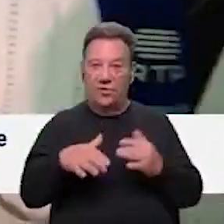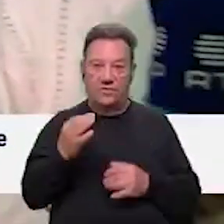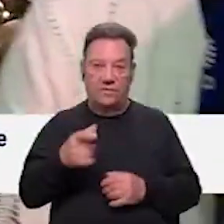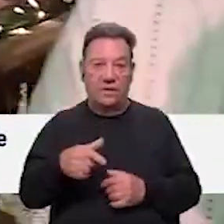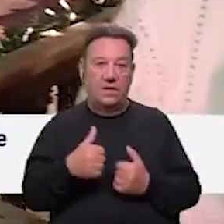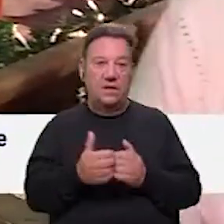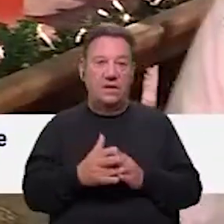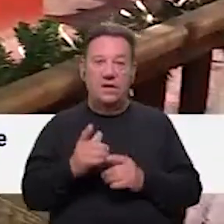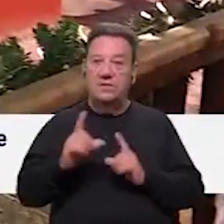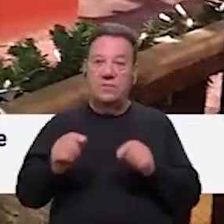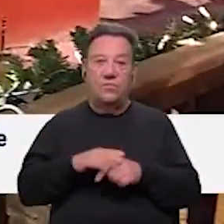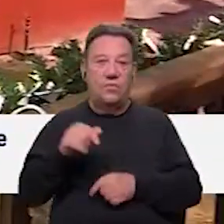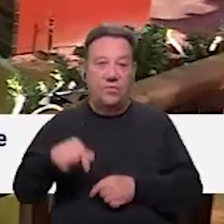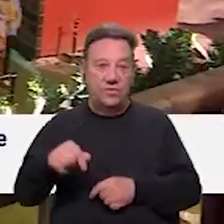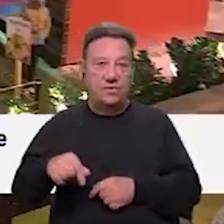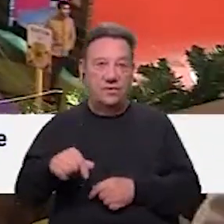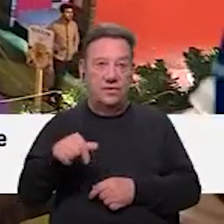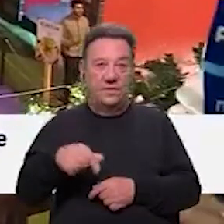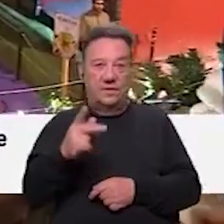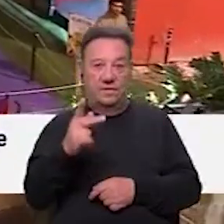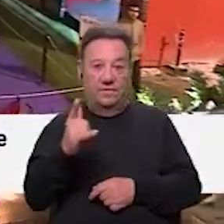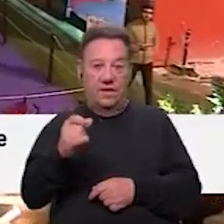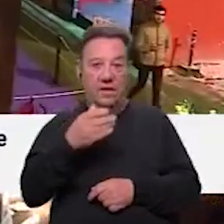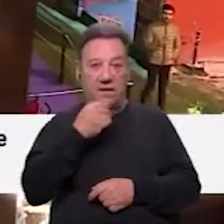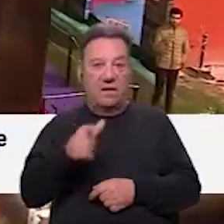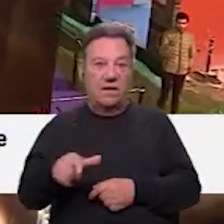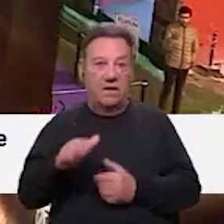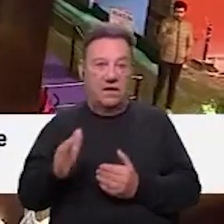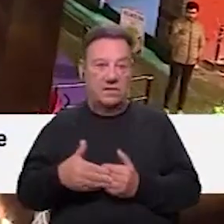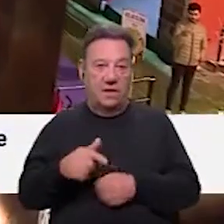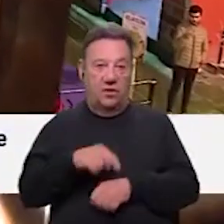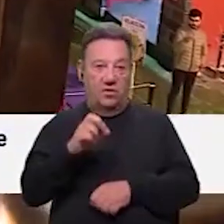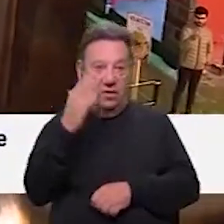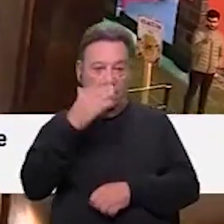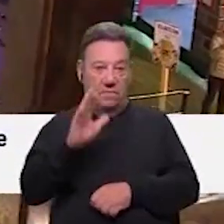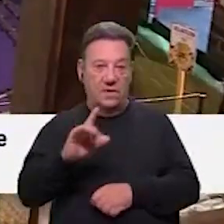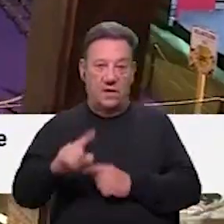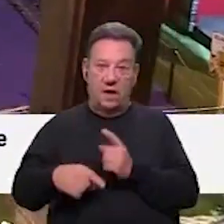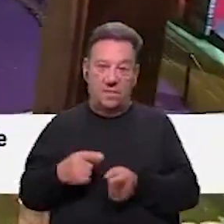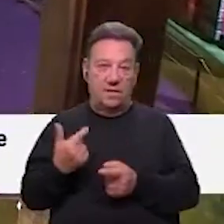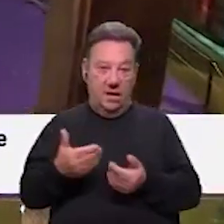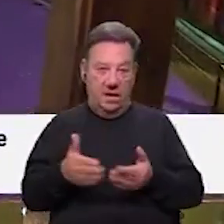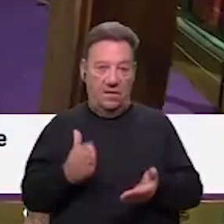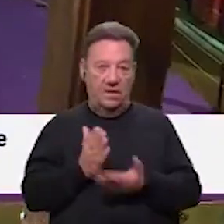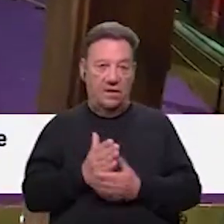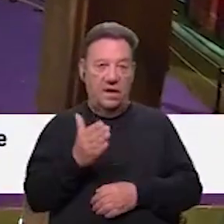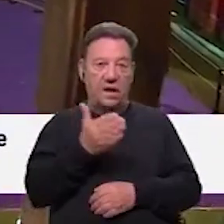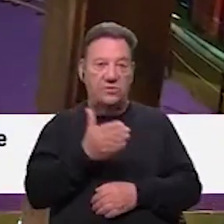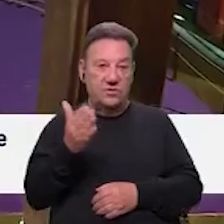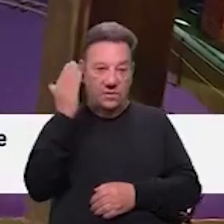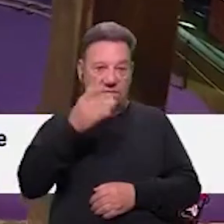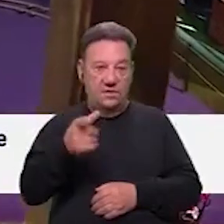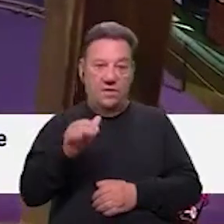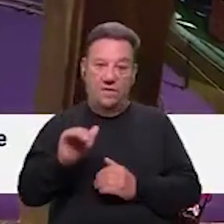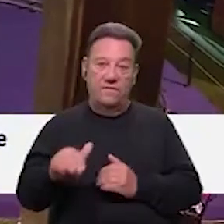mas estão de saída porque hoje esta Vila Natal encerra às 8 da noite, mas amanhã está aberta até às 11 da noite.